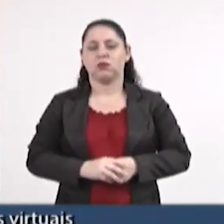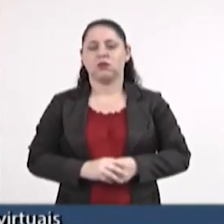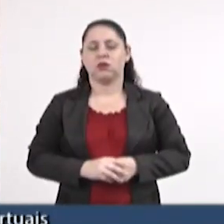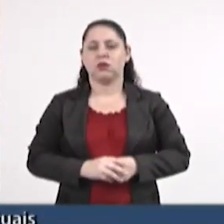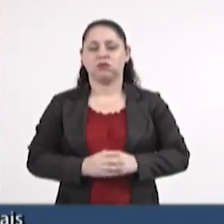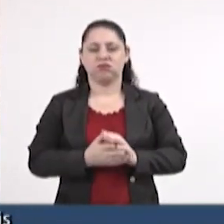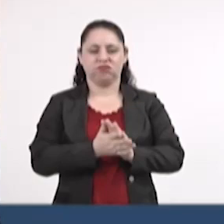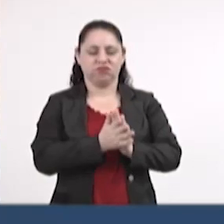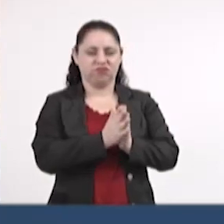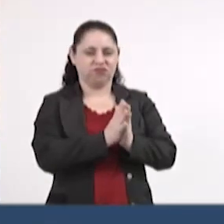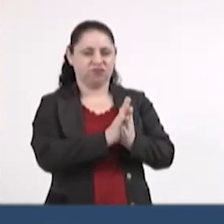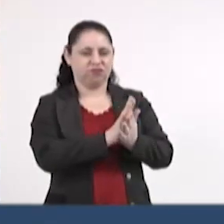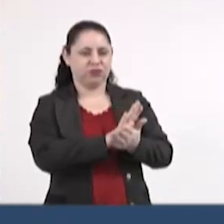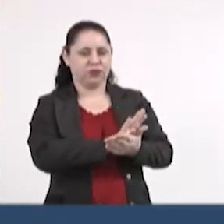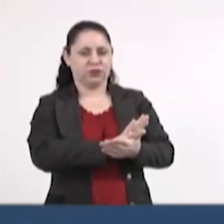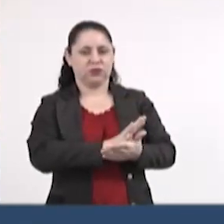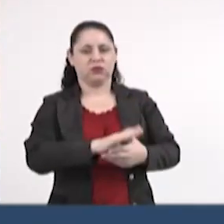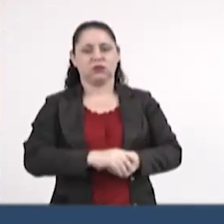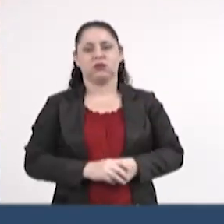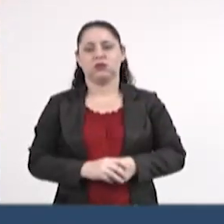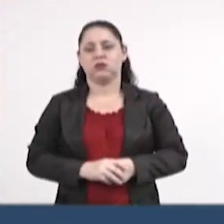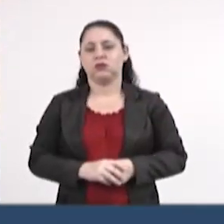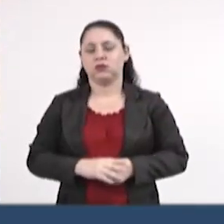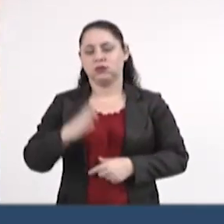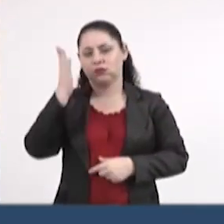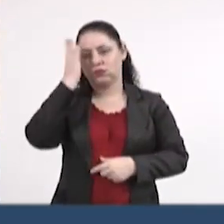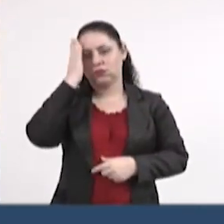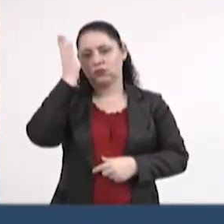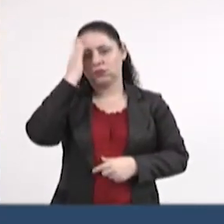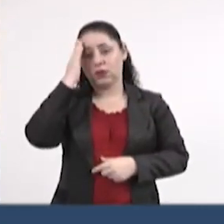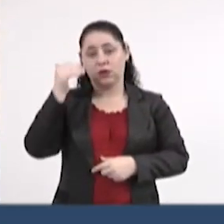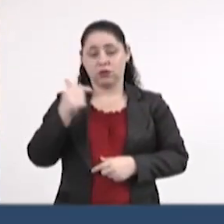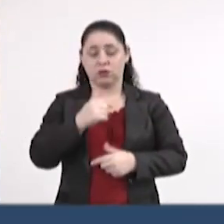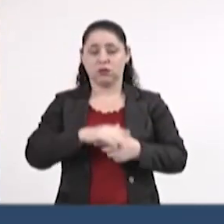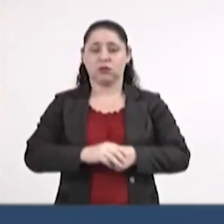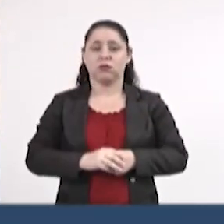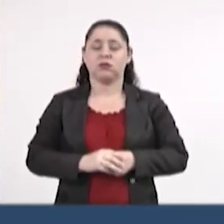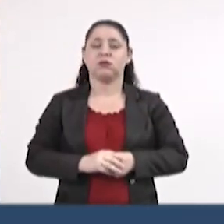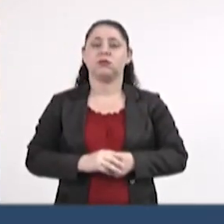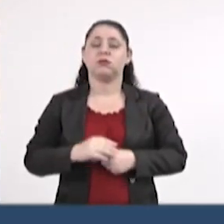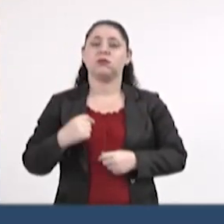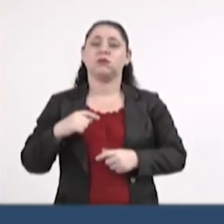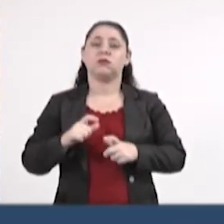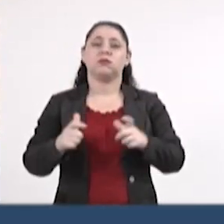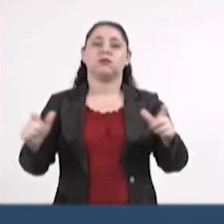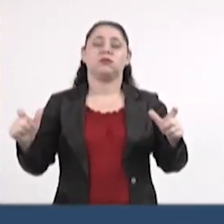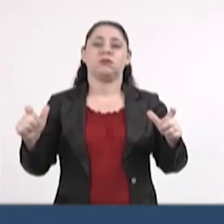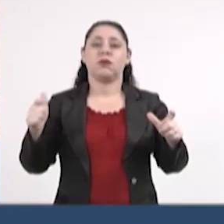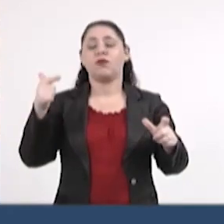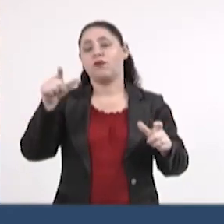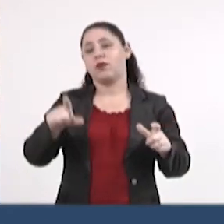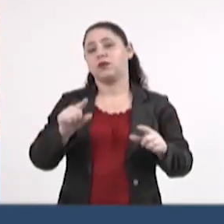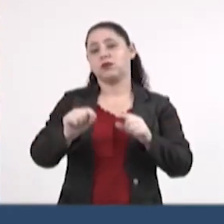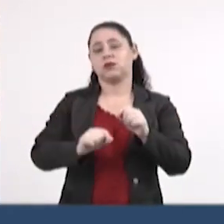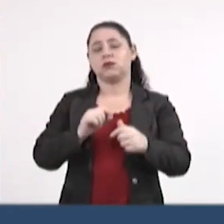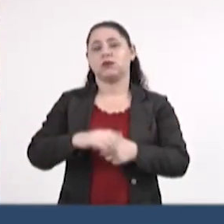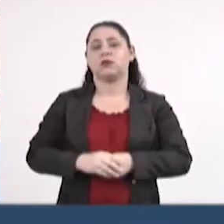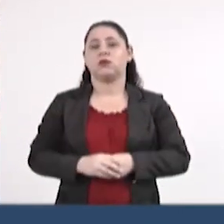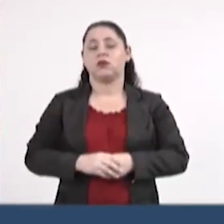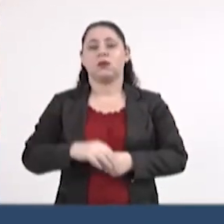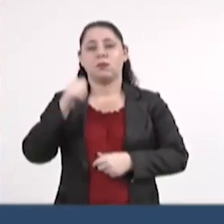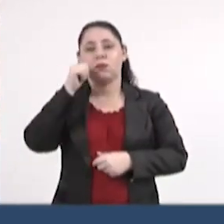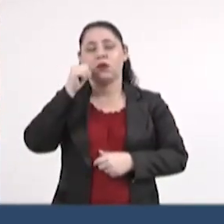desprezo, do ódio. E sabemos também que na maioria, na grandiosíssima maioria das vezes, o